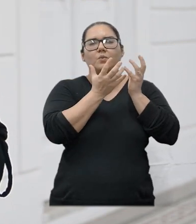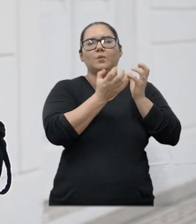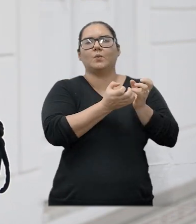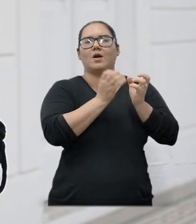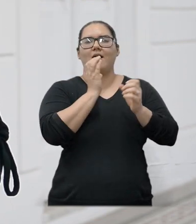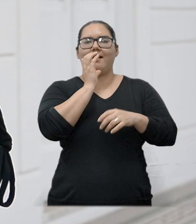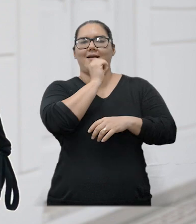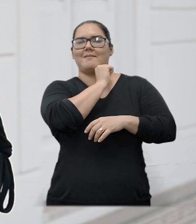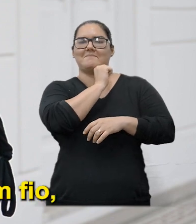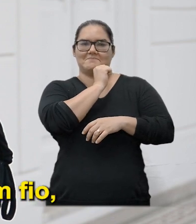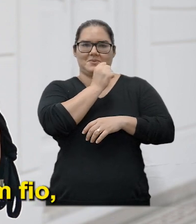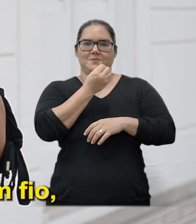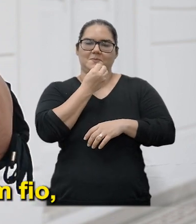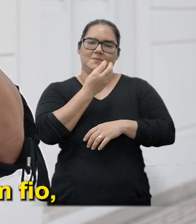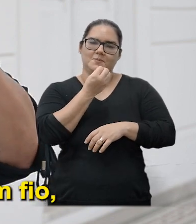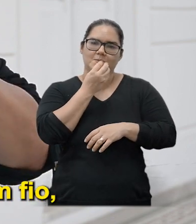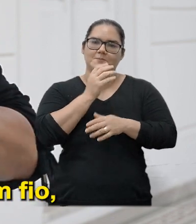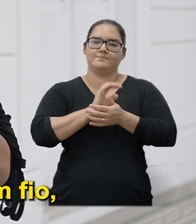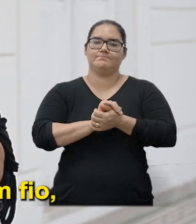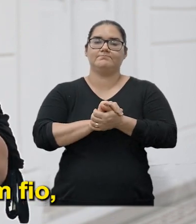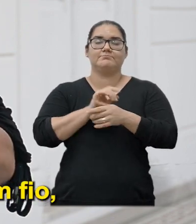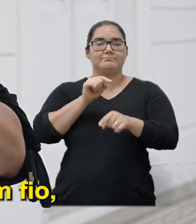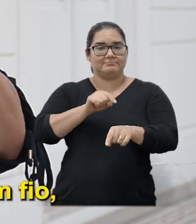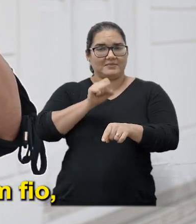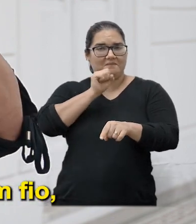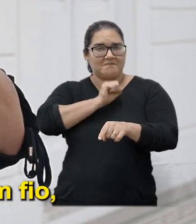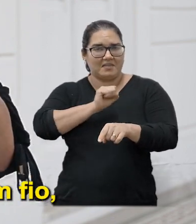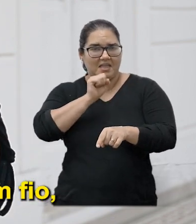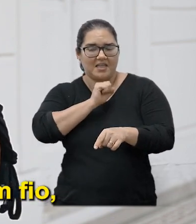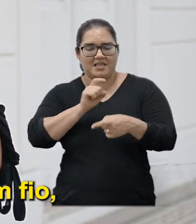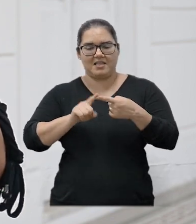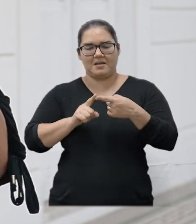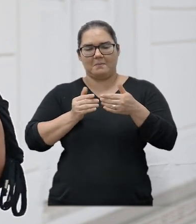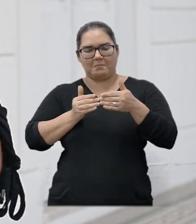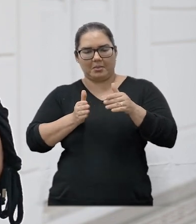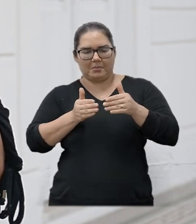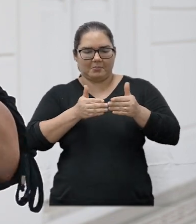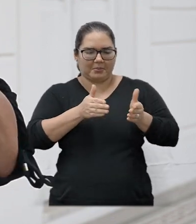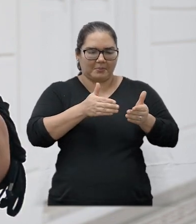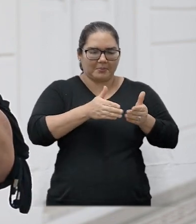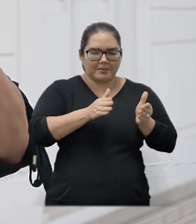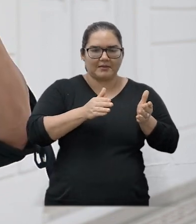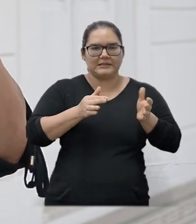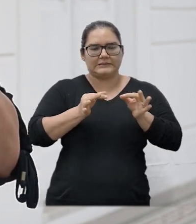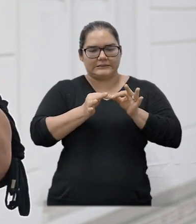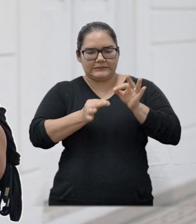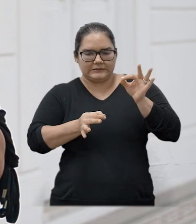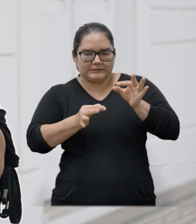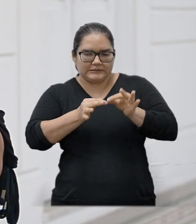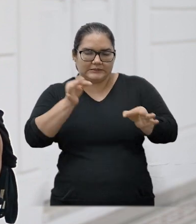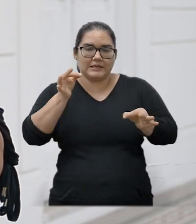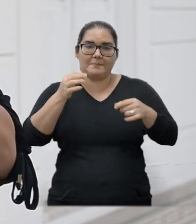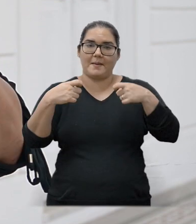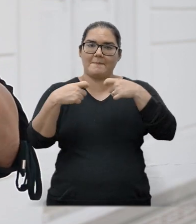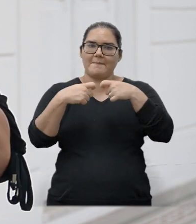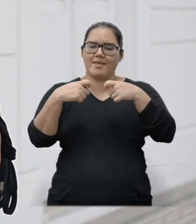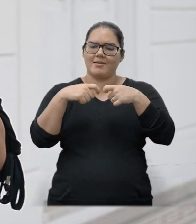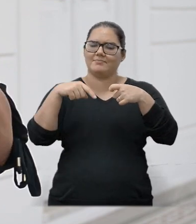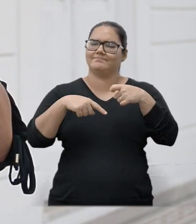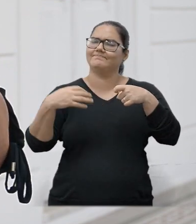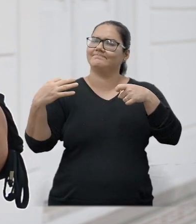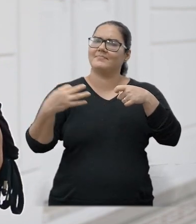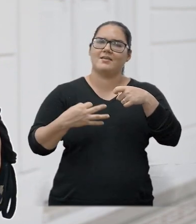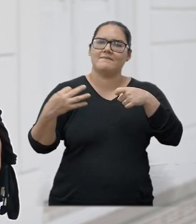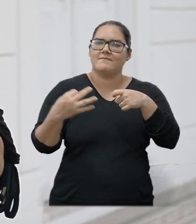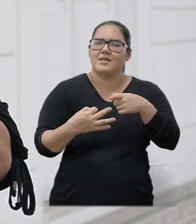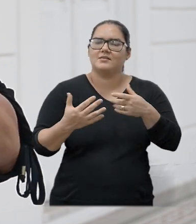Assim velha Assim esburacada Assim por um fio Aquela meia Era ideal Cumpria